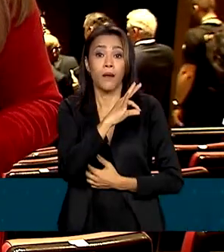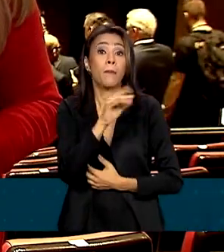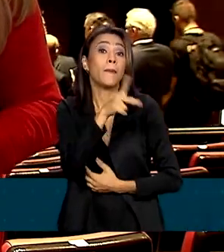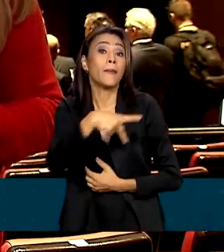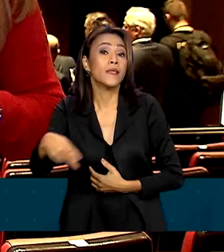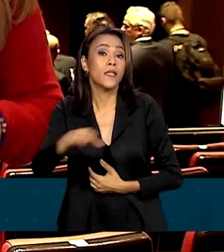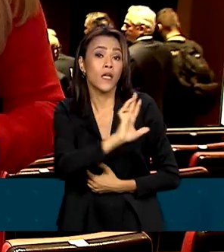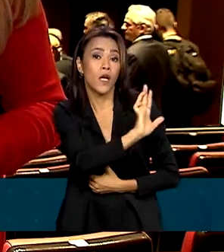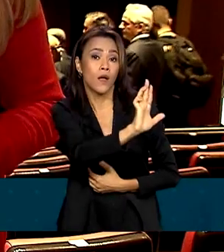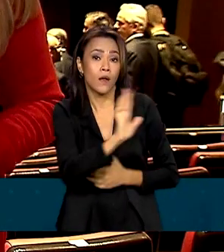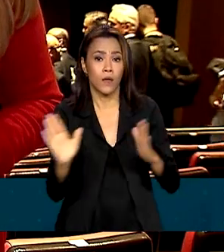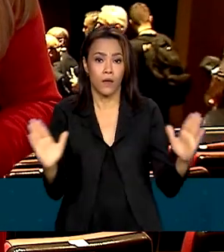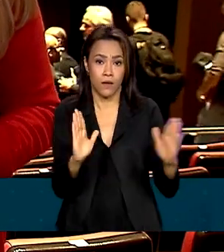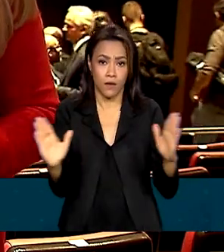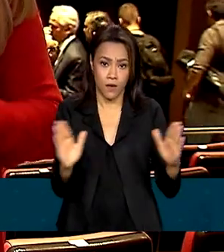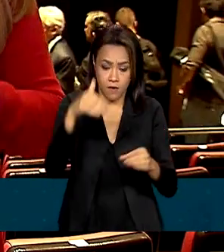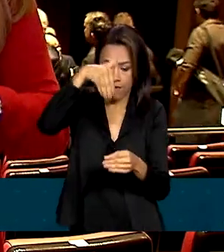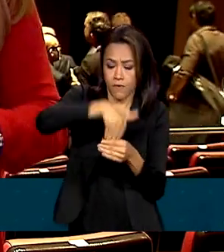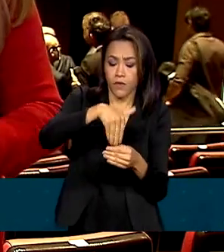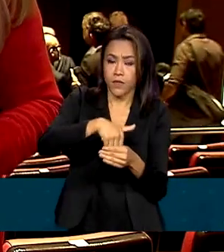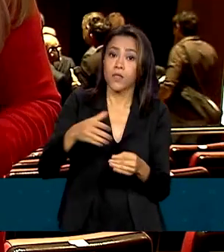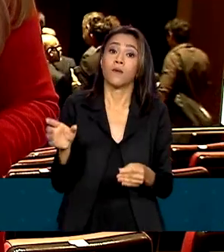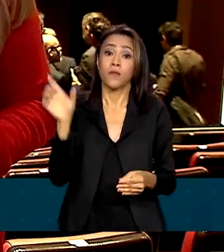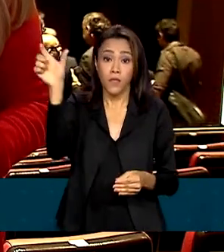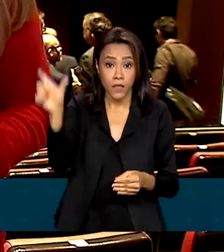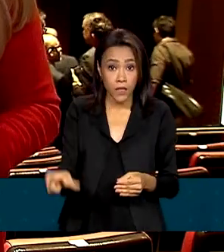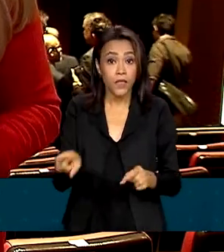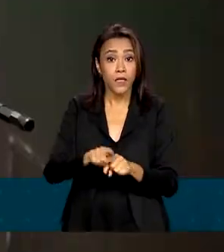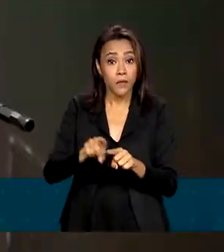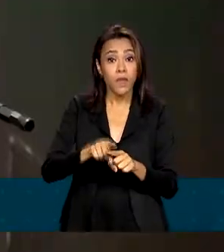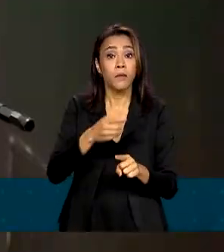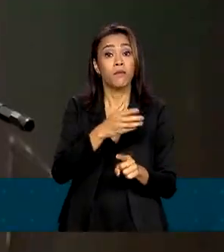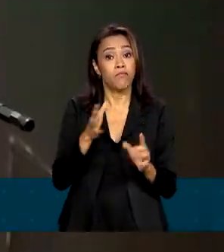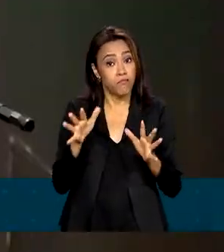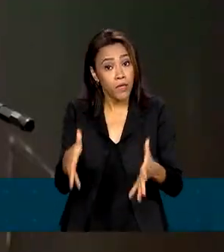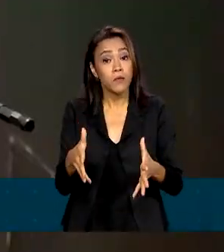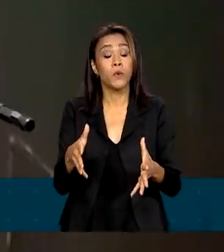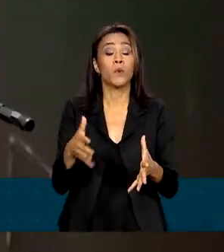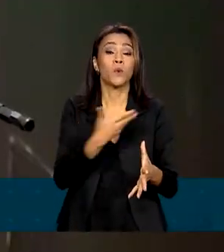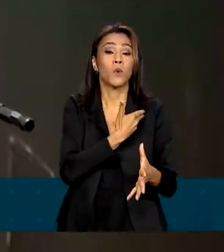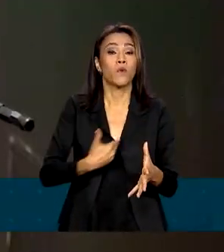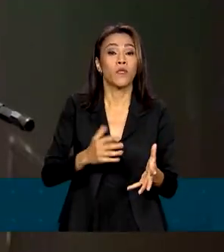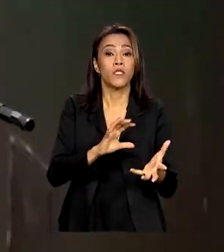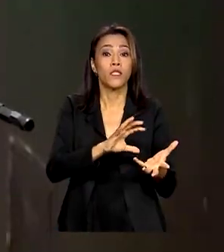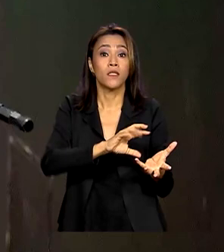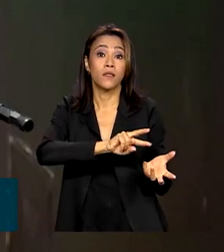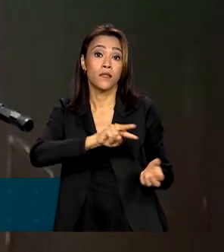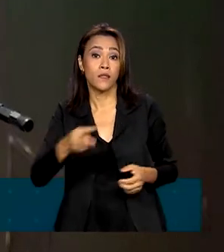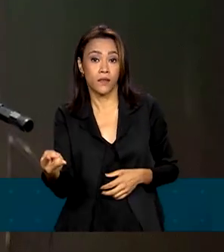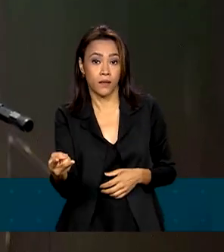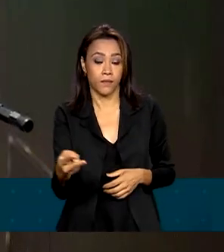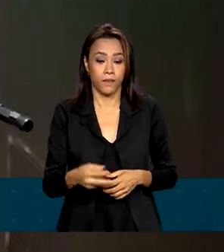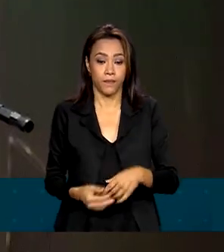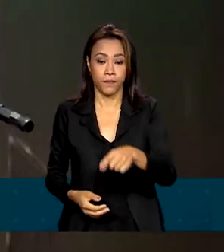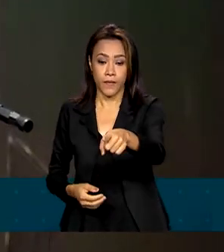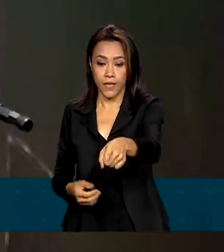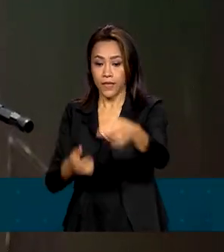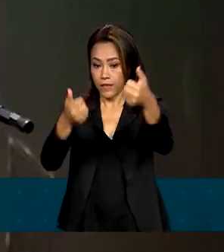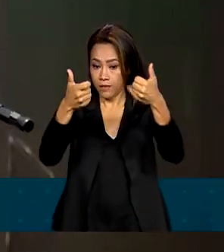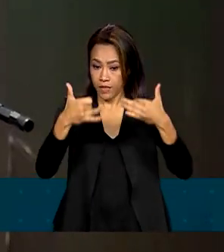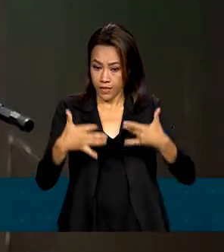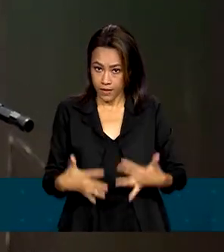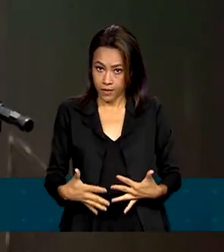campanha e também passou pelo governo de transição. Aproveito aqui esta oportunidade para reafirmar